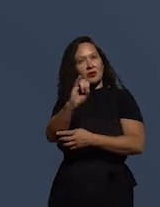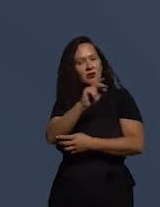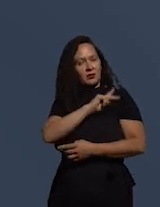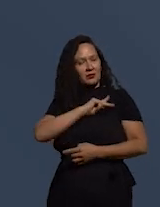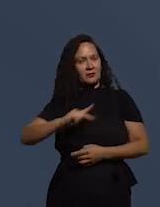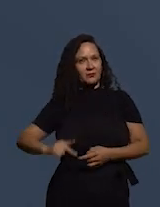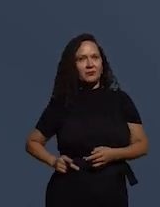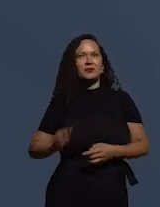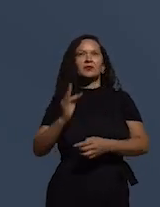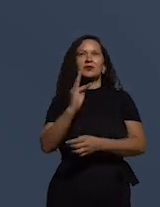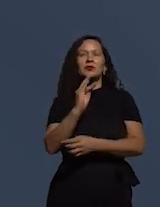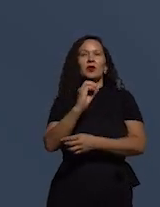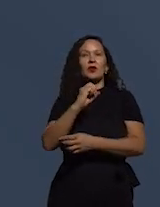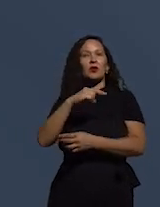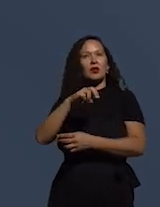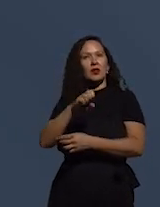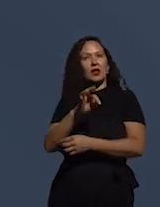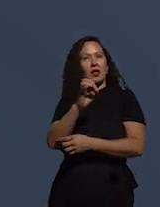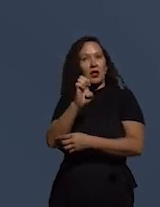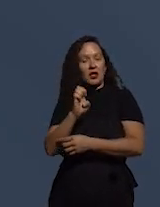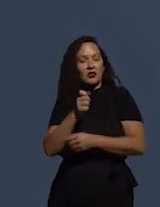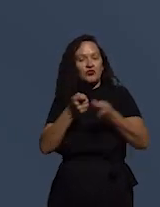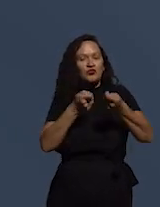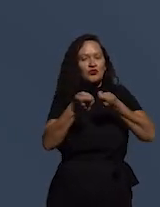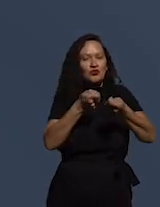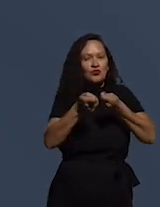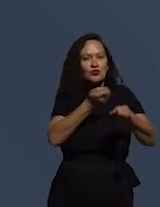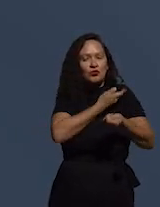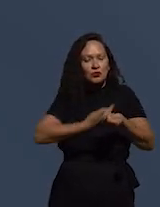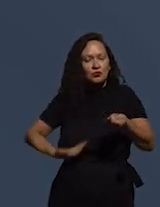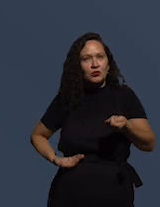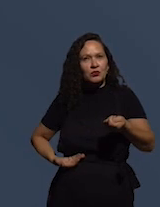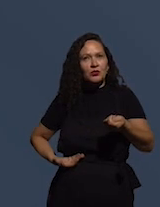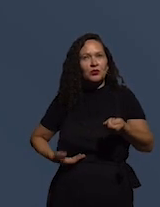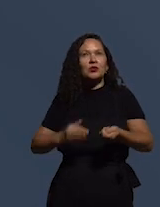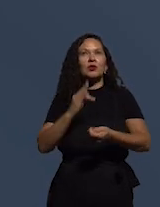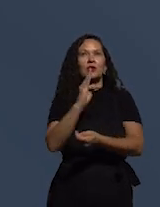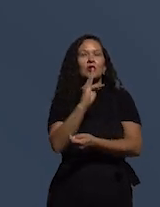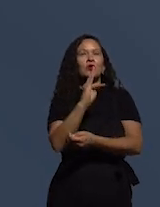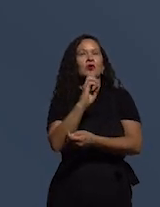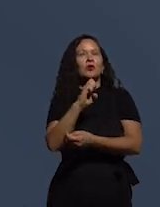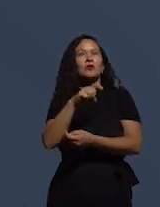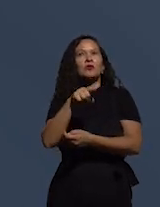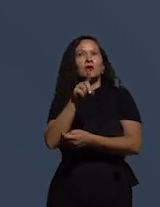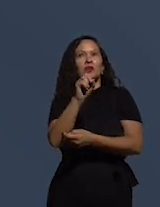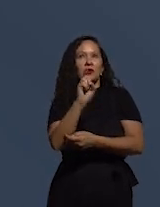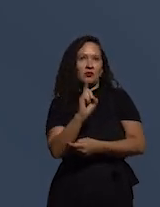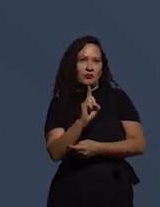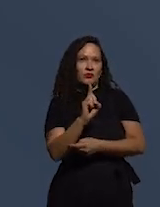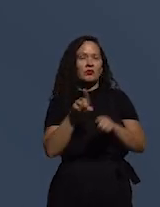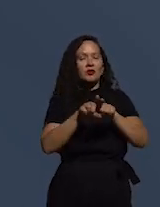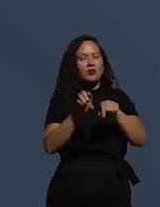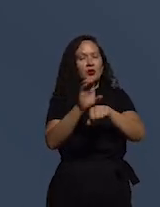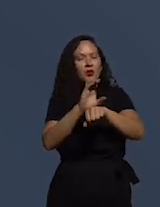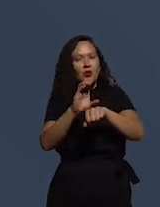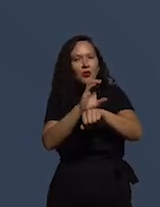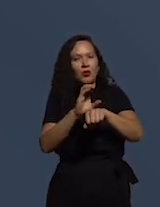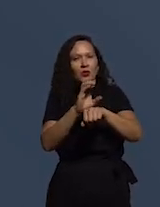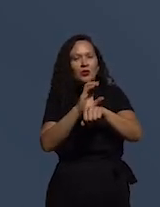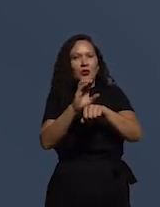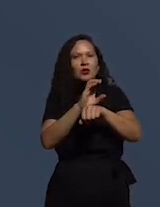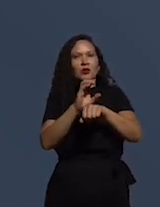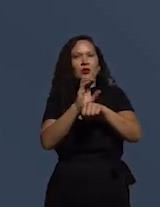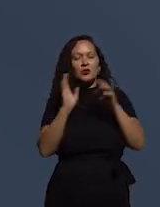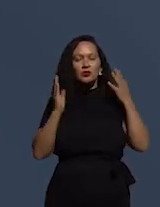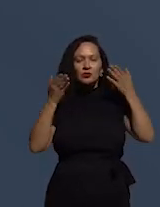Federação Nacional dos Auditores de Controle Interno Público, FENAUDE, e também do Conselho Executivo do Fórum